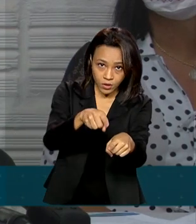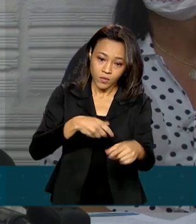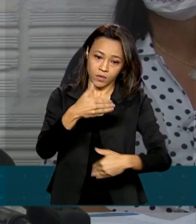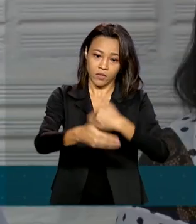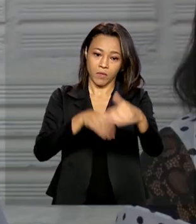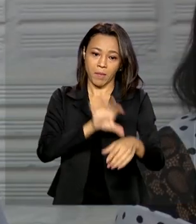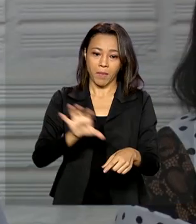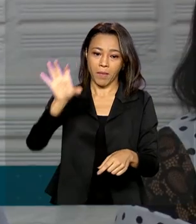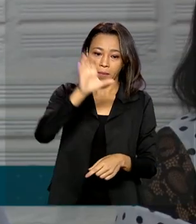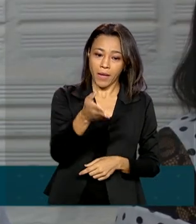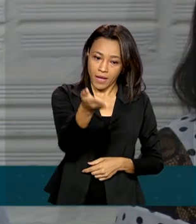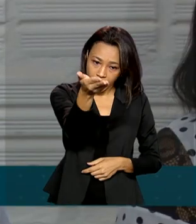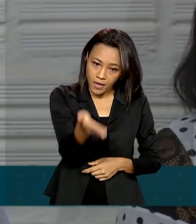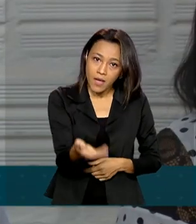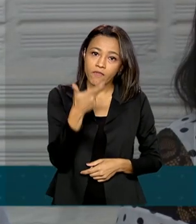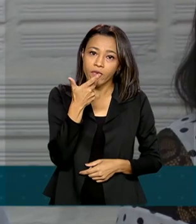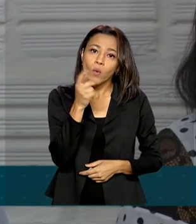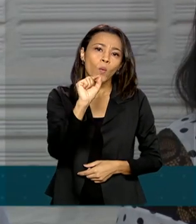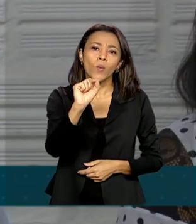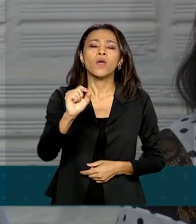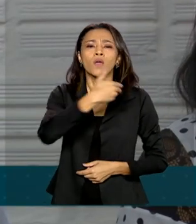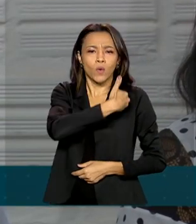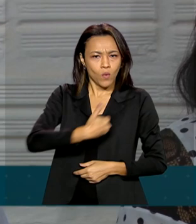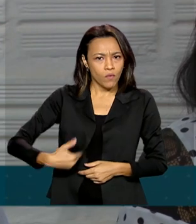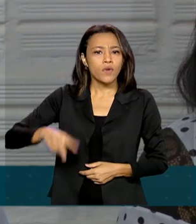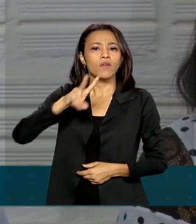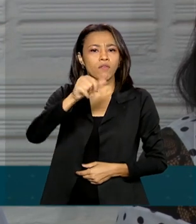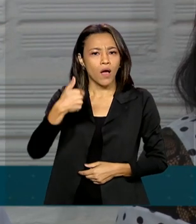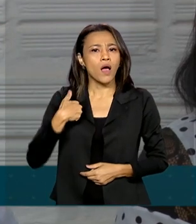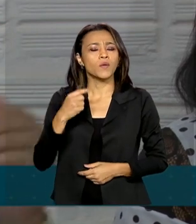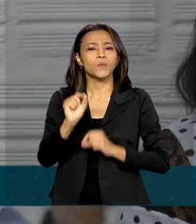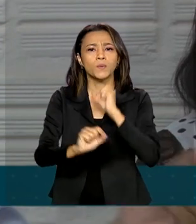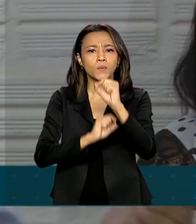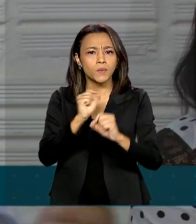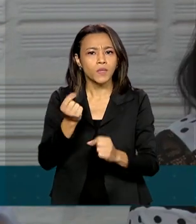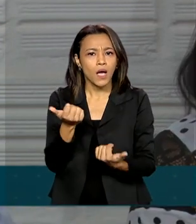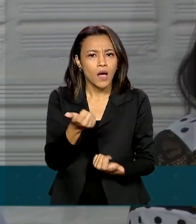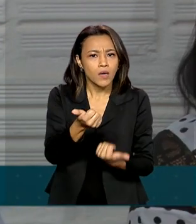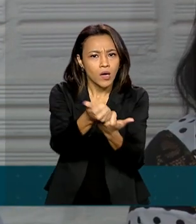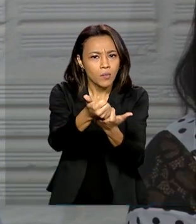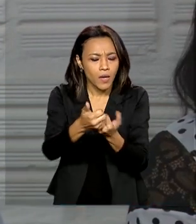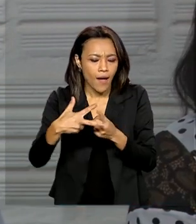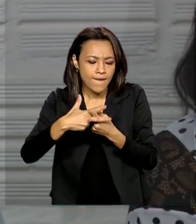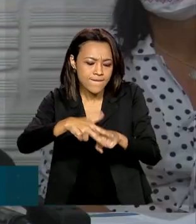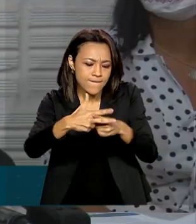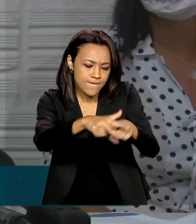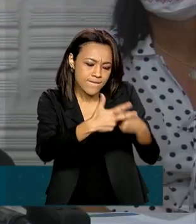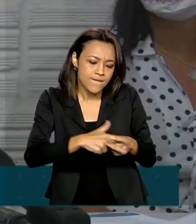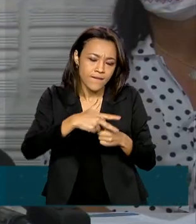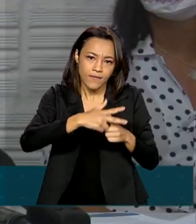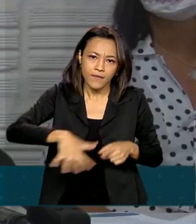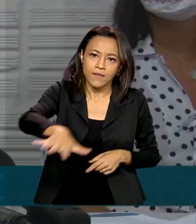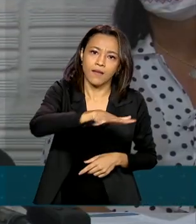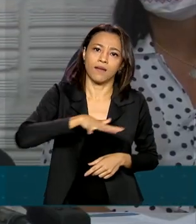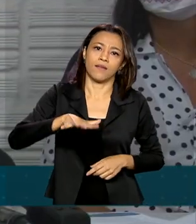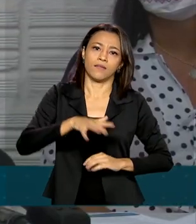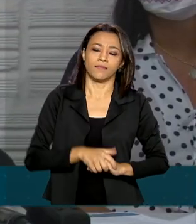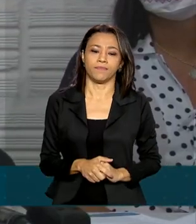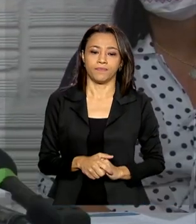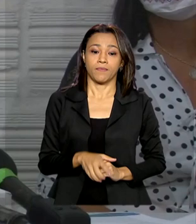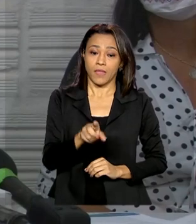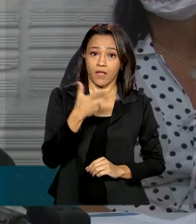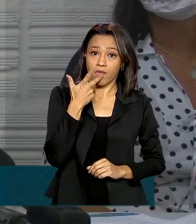Rogério Marinho, afirmou que o governo vai restabelecer o funcionamento da infraestrutura. O serviço tão